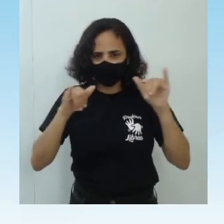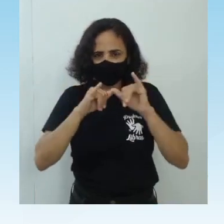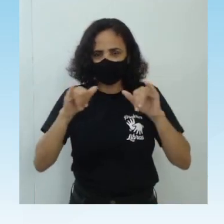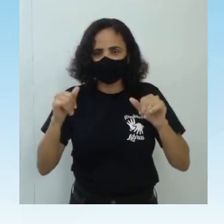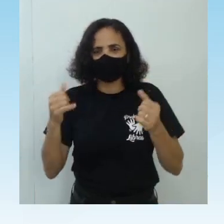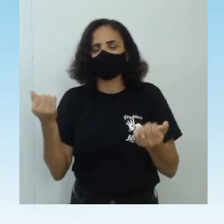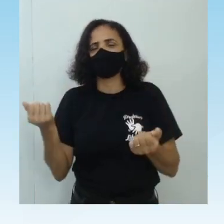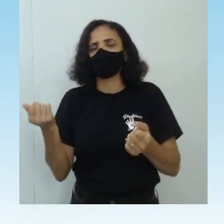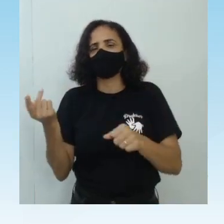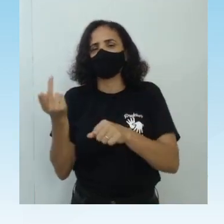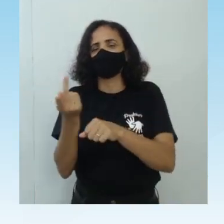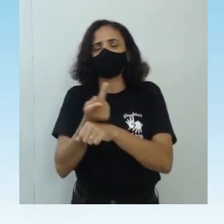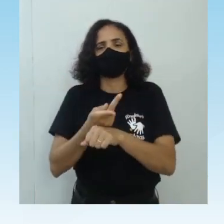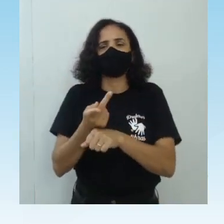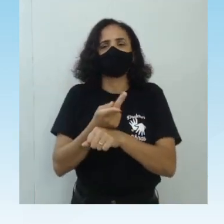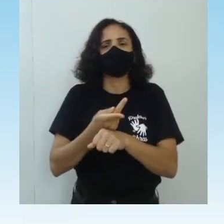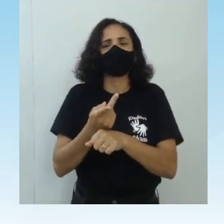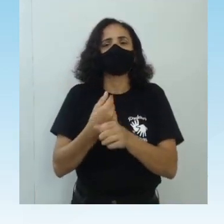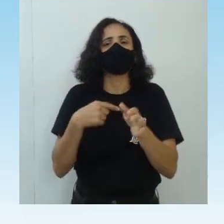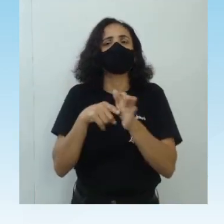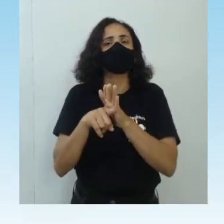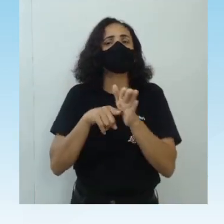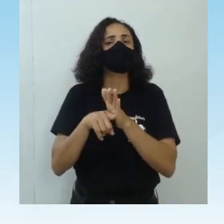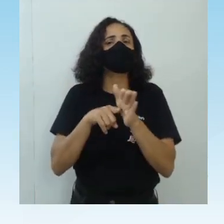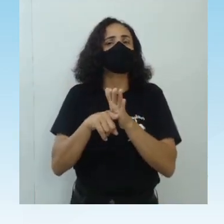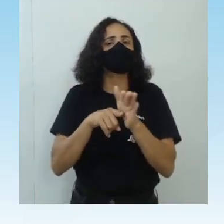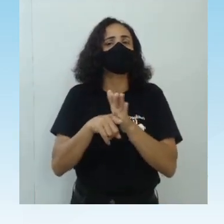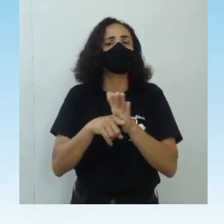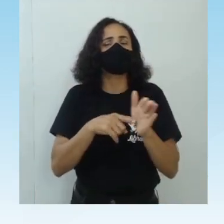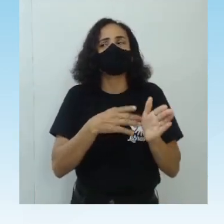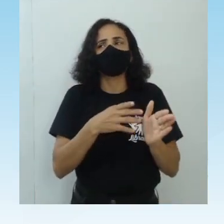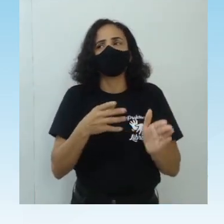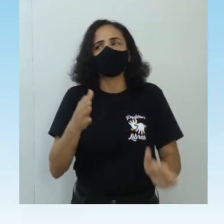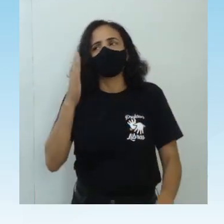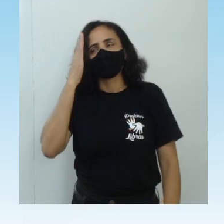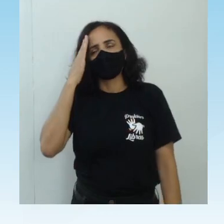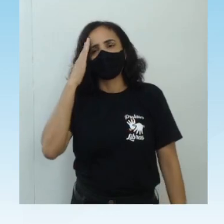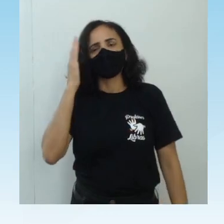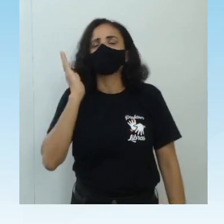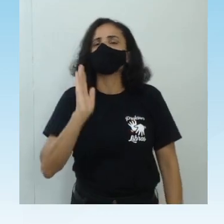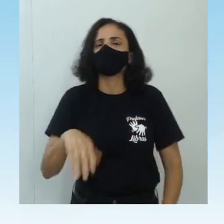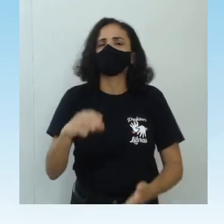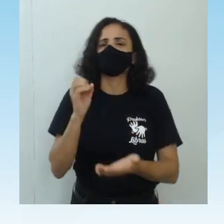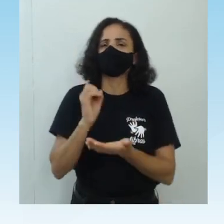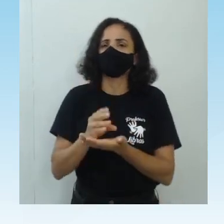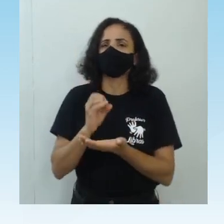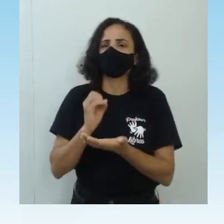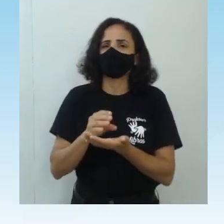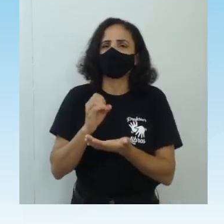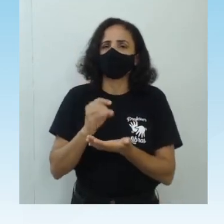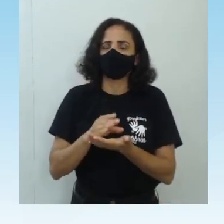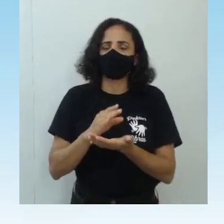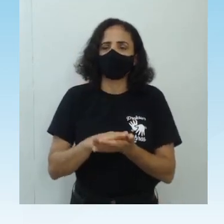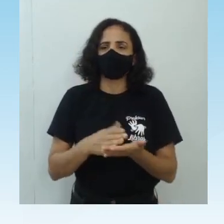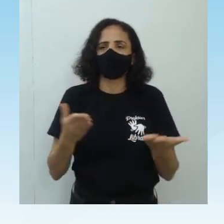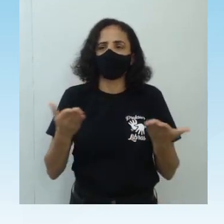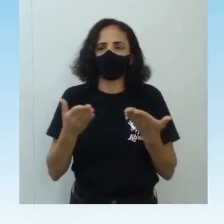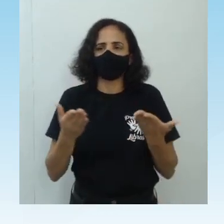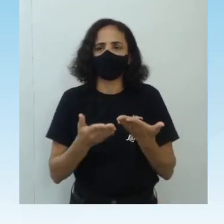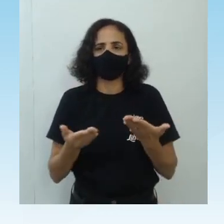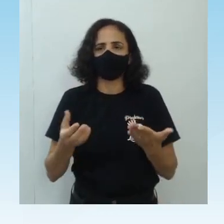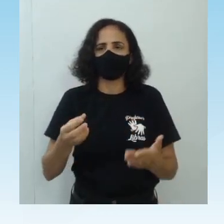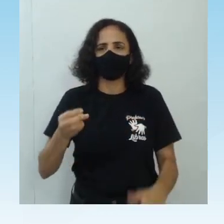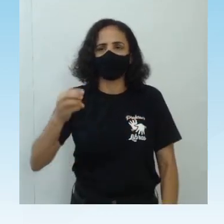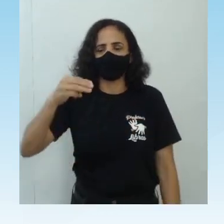procurada lá, depois uma estudada e tem uma aula do Educapé que eu falo sobre isso, sobre a questão dos mitos de hoje eu